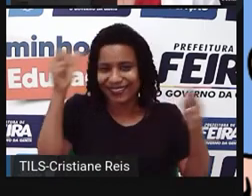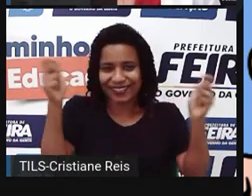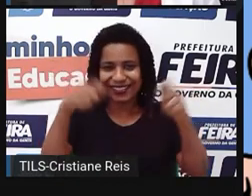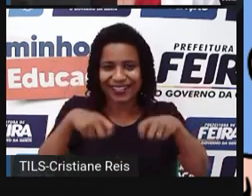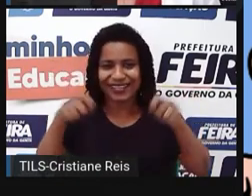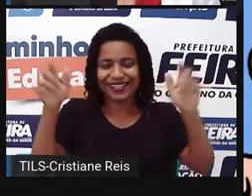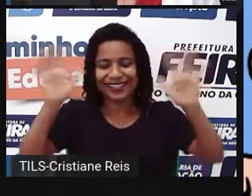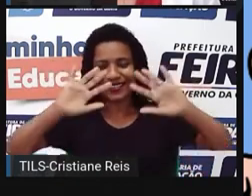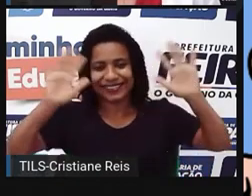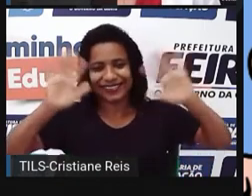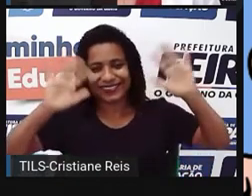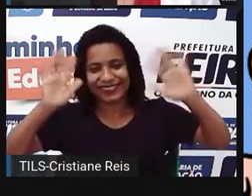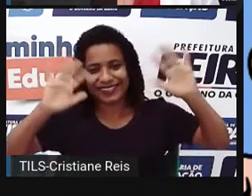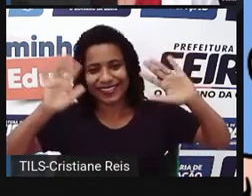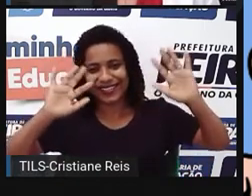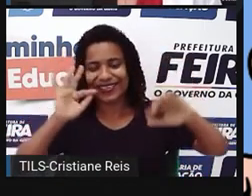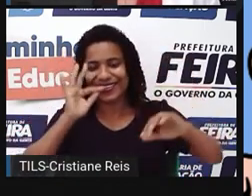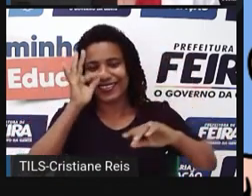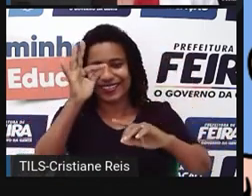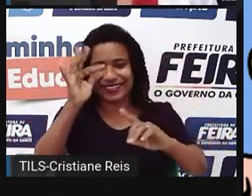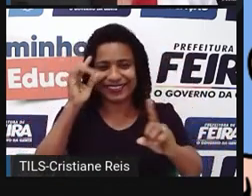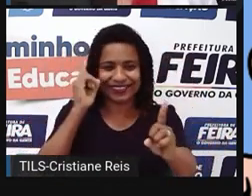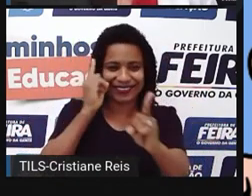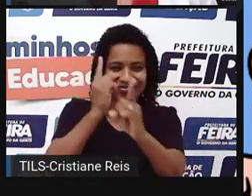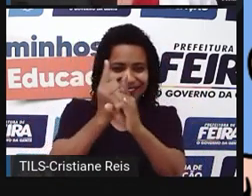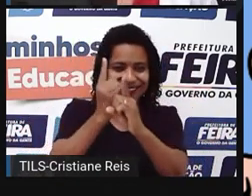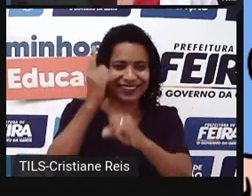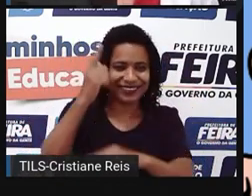I hope to see you again. Espero ver vocês novamente.